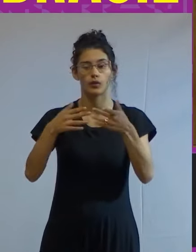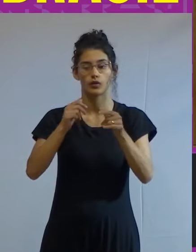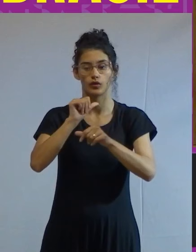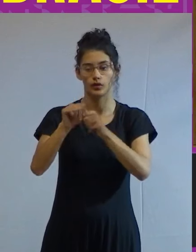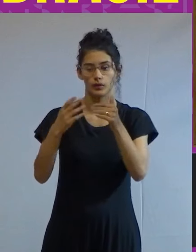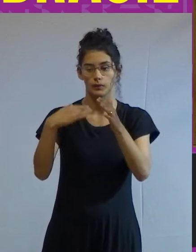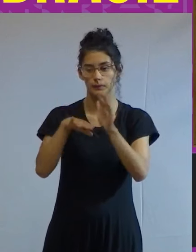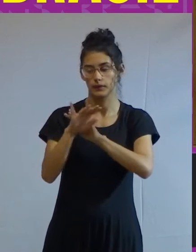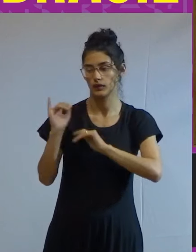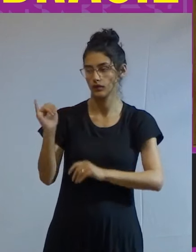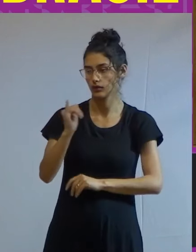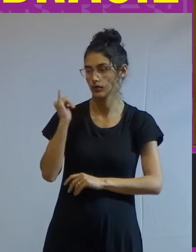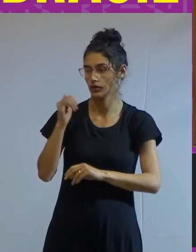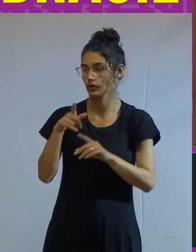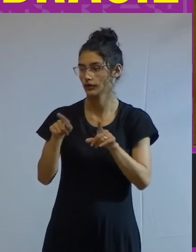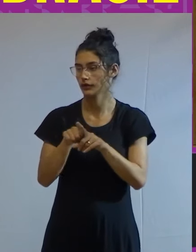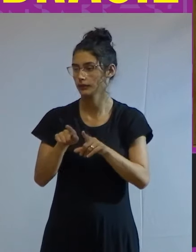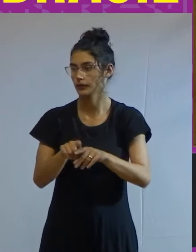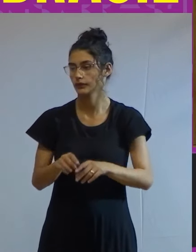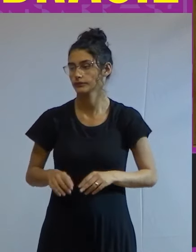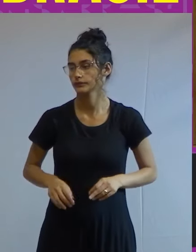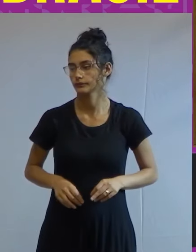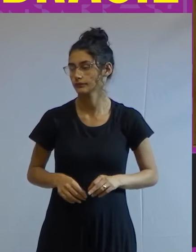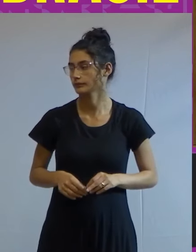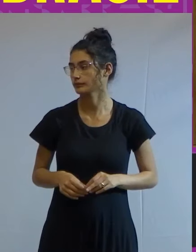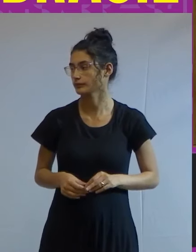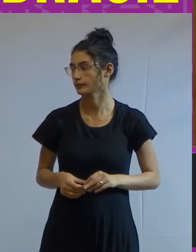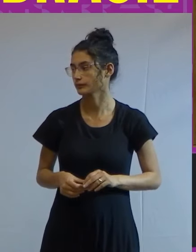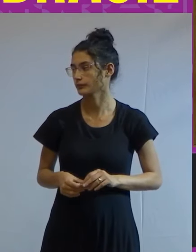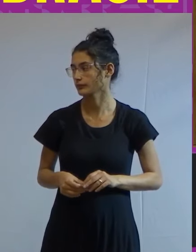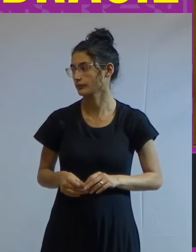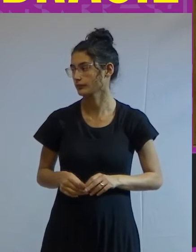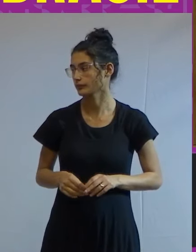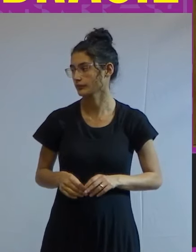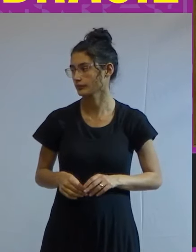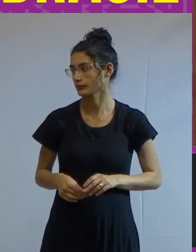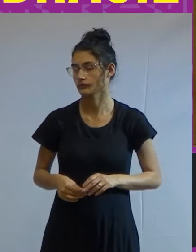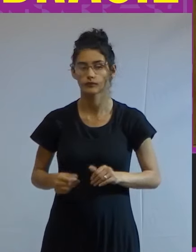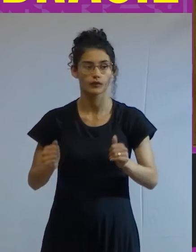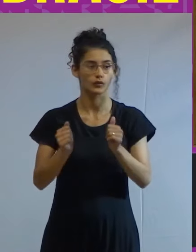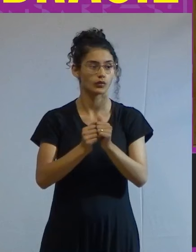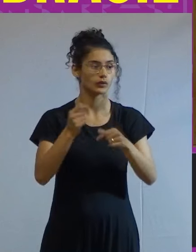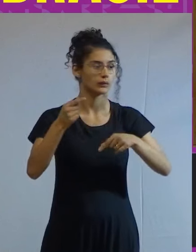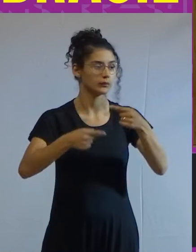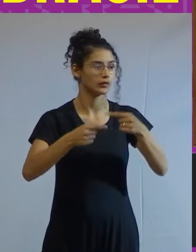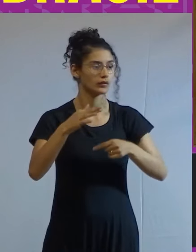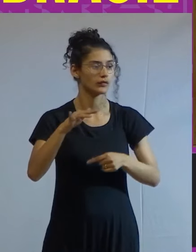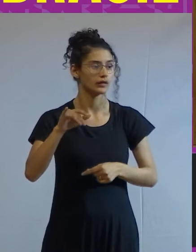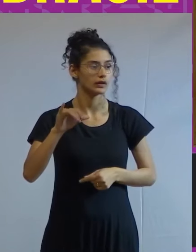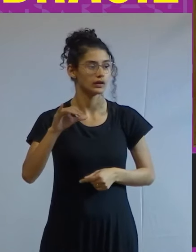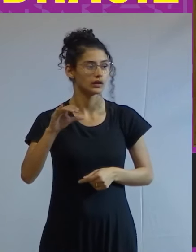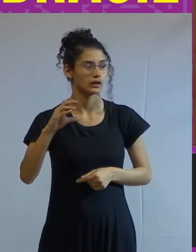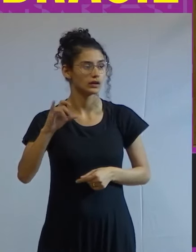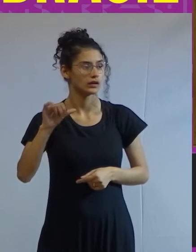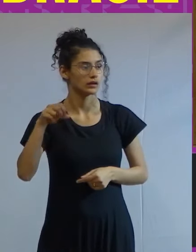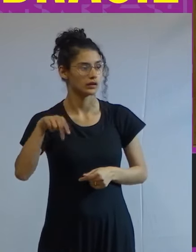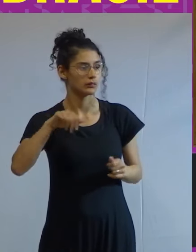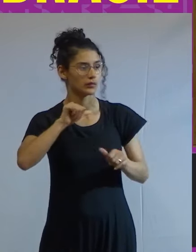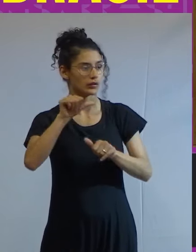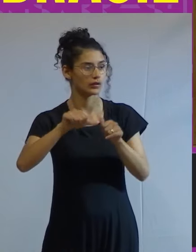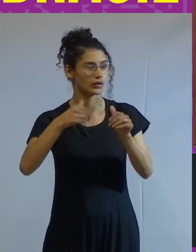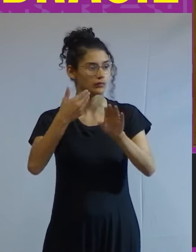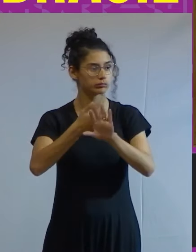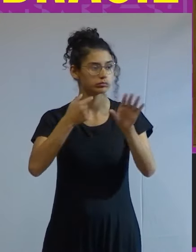mais funda a fratura então essa conjuntura política com o fascismo à espreita torna muito